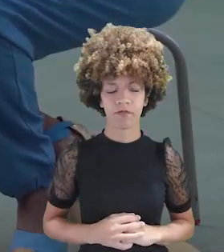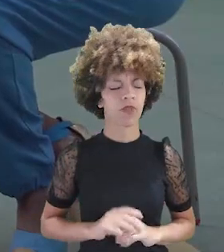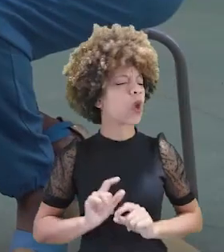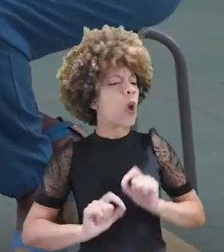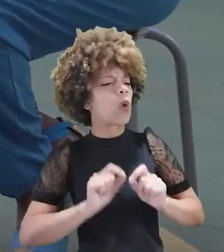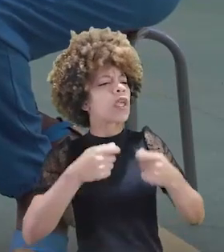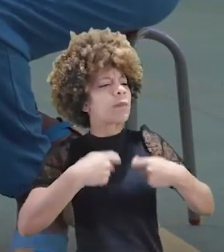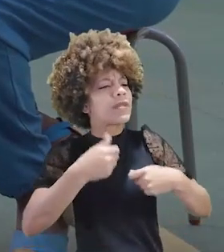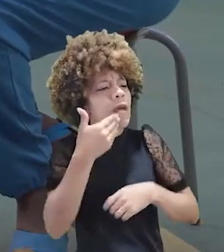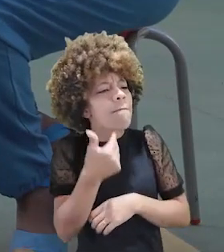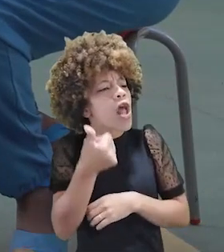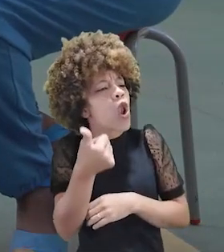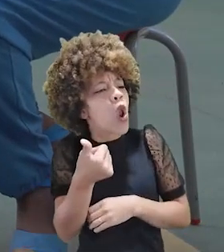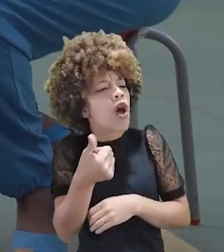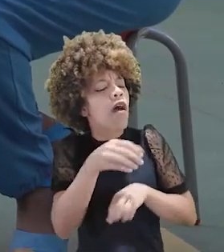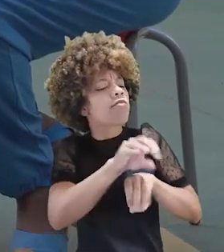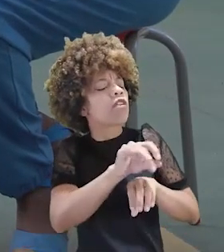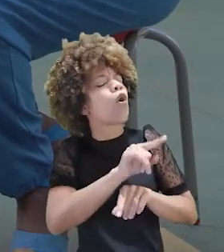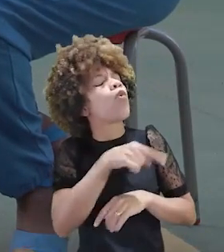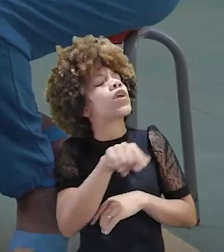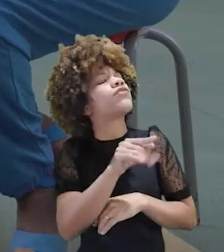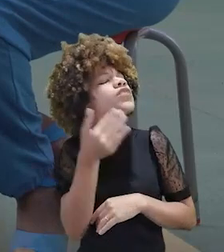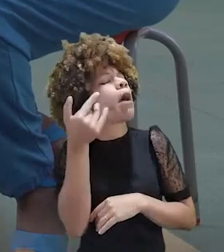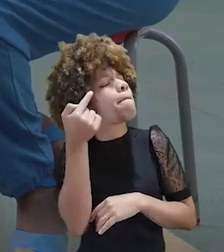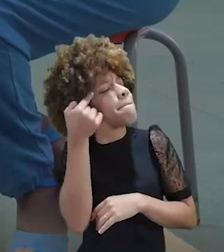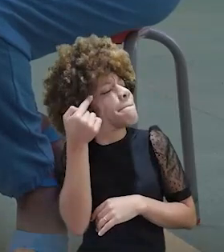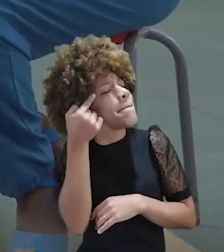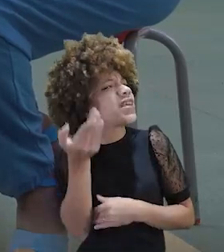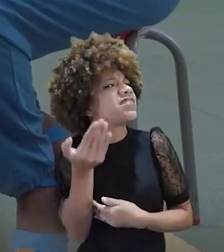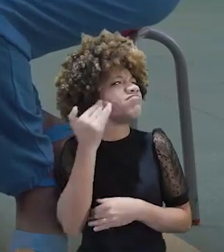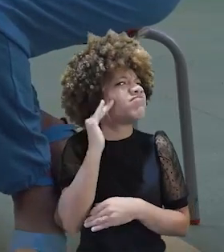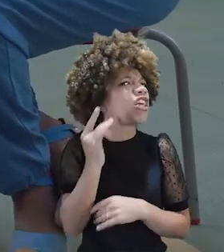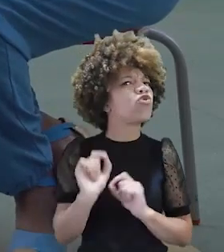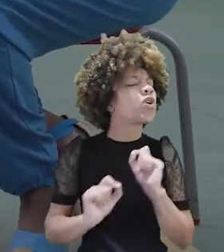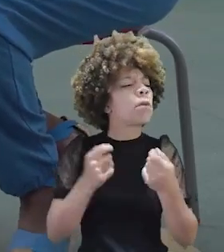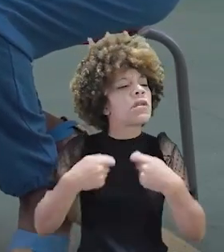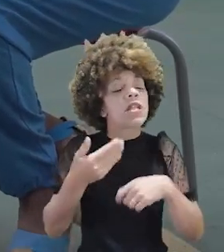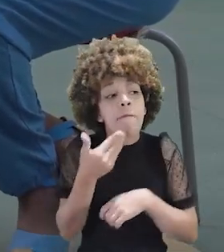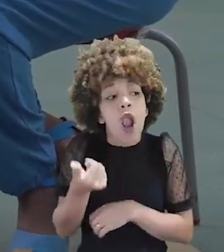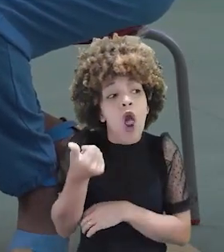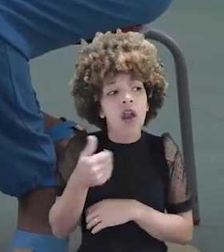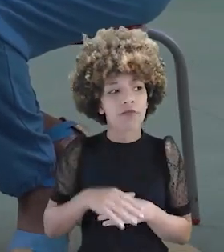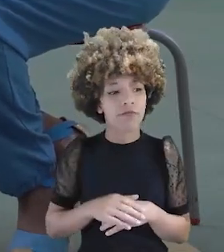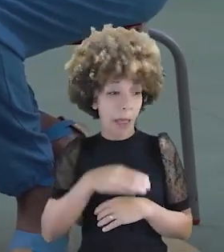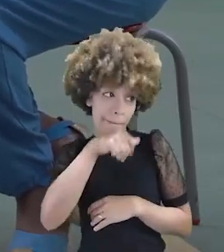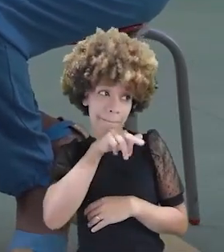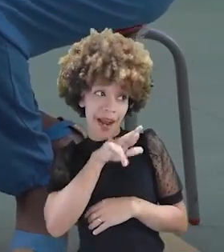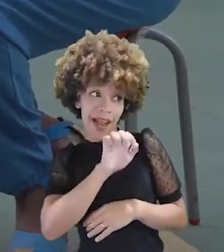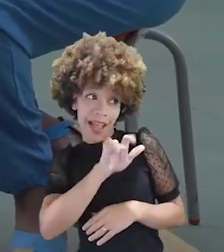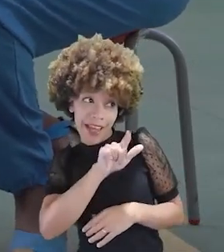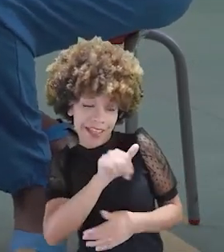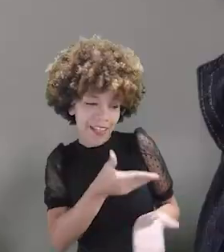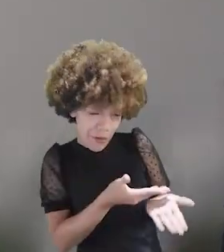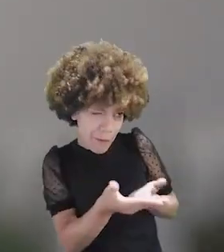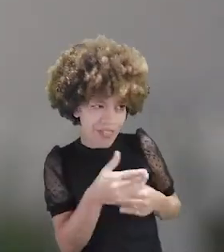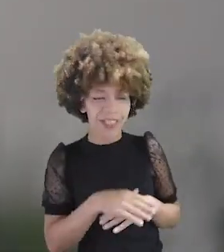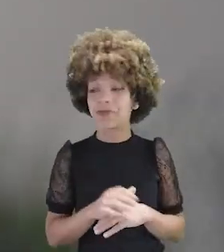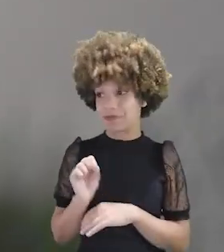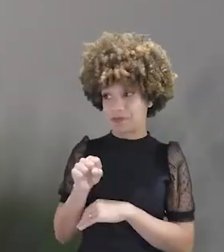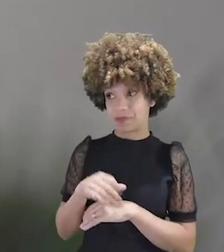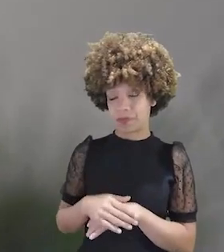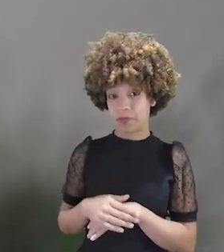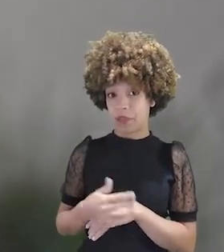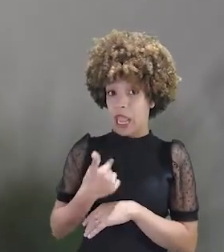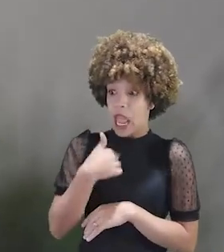O que precisa melhorar na educação? O que vocês pensam? O que vocês acham que precisa melhorar? Poderia começar com a Margarida. Sim.